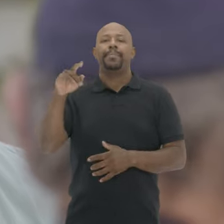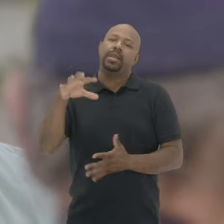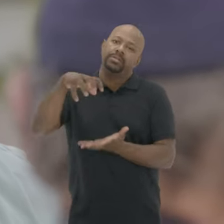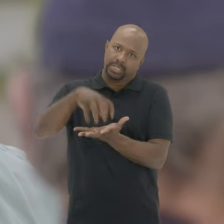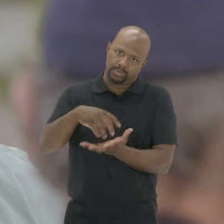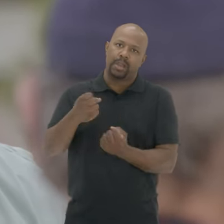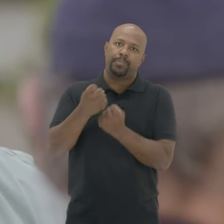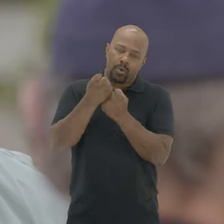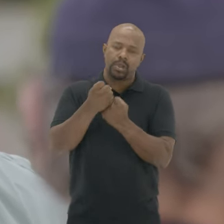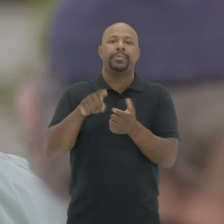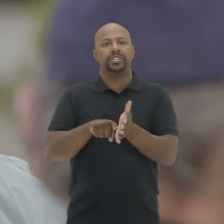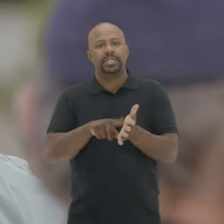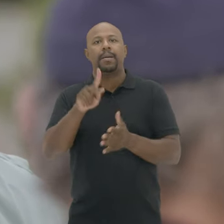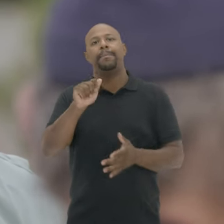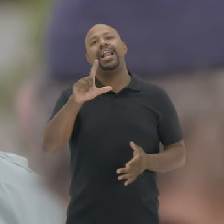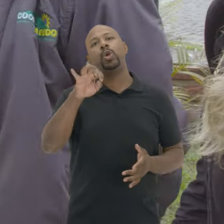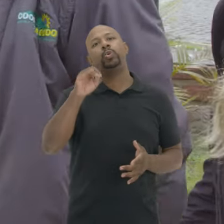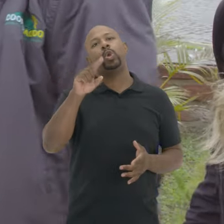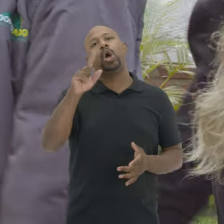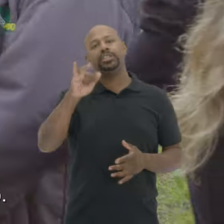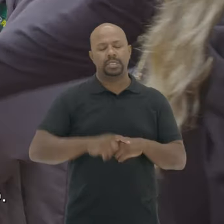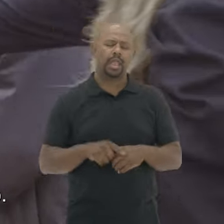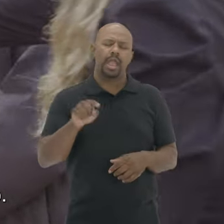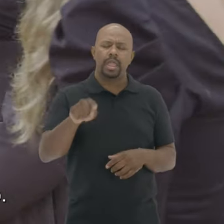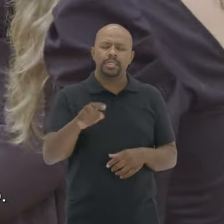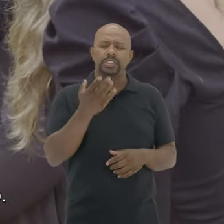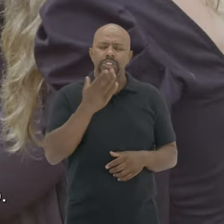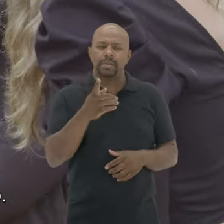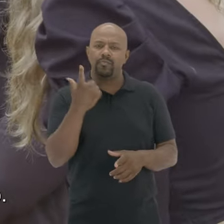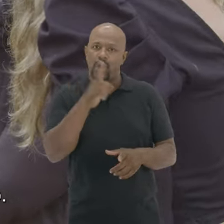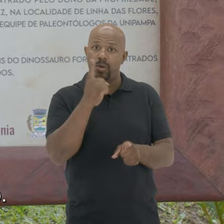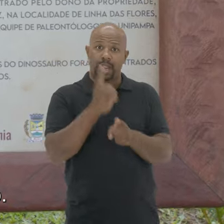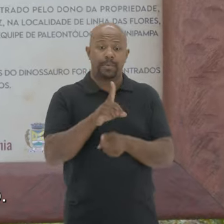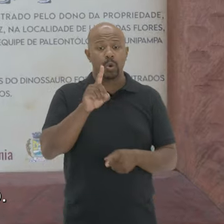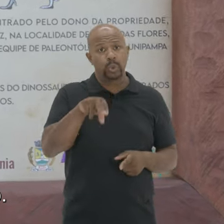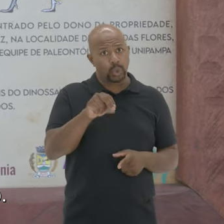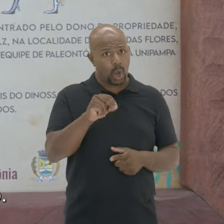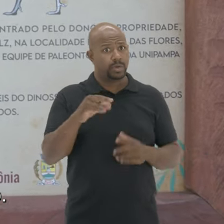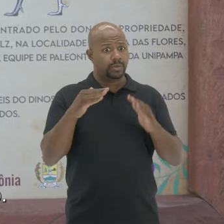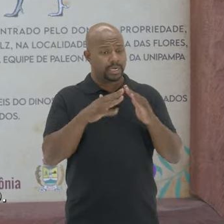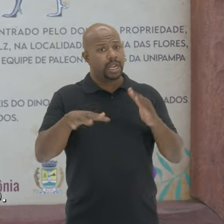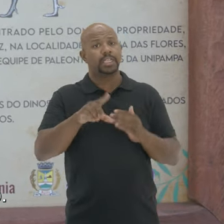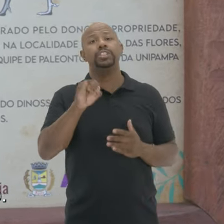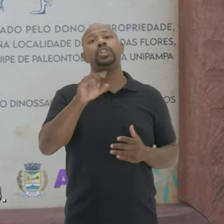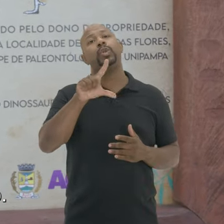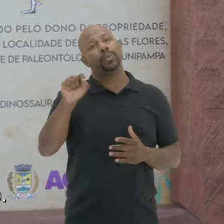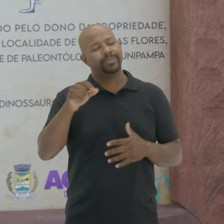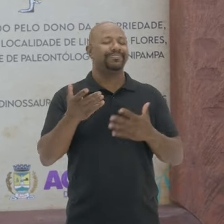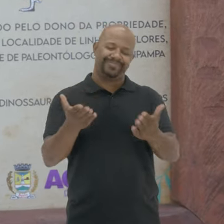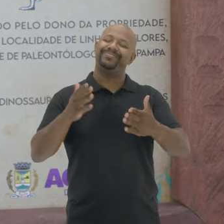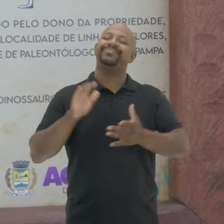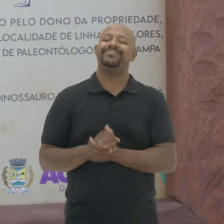capa Né? Que é o nosso centro De apoio à pesquisa Paleontológica A espécie foi encontrada Pelo dono da propriedade Senhor